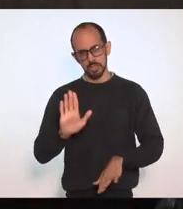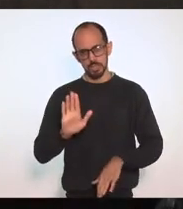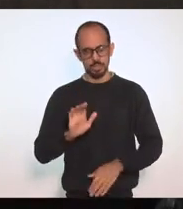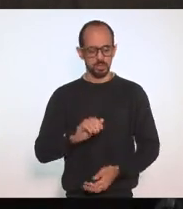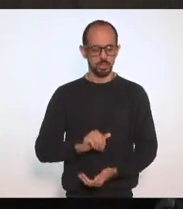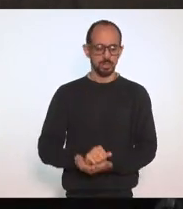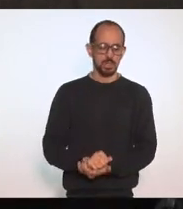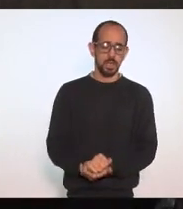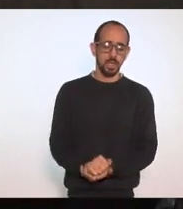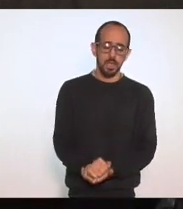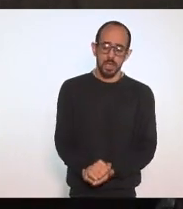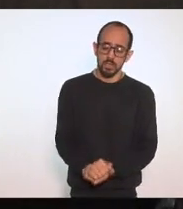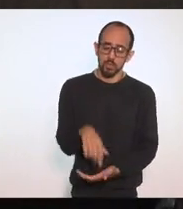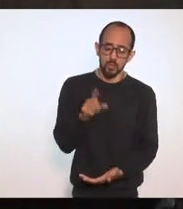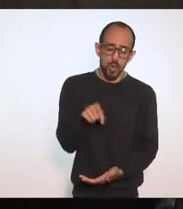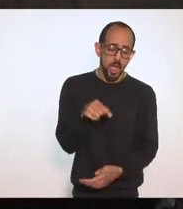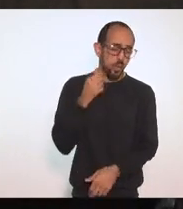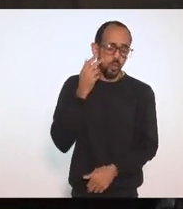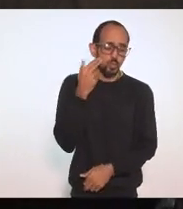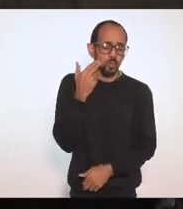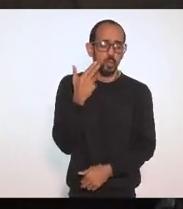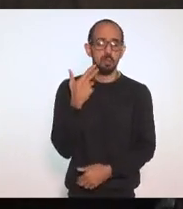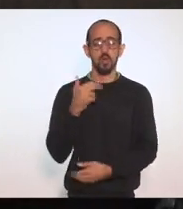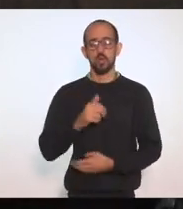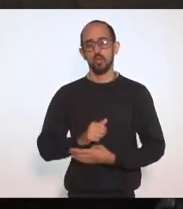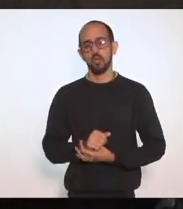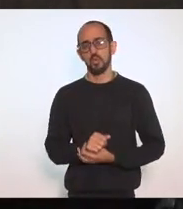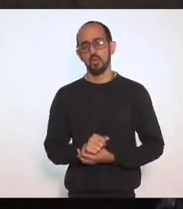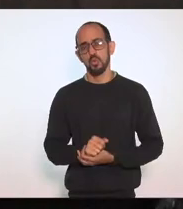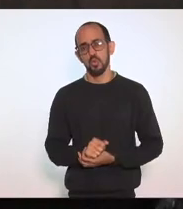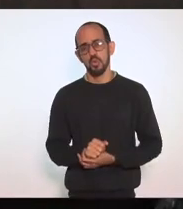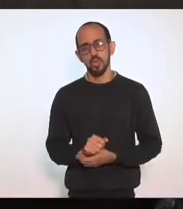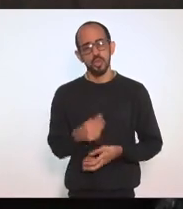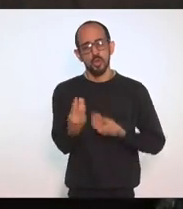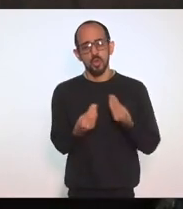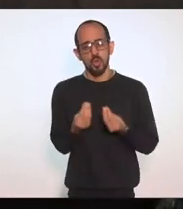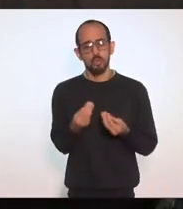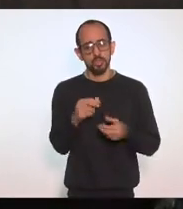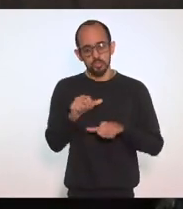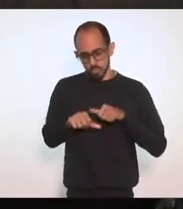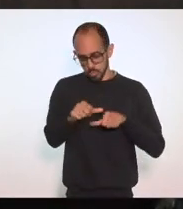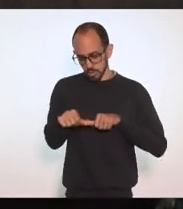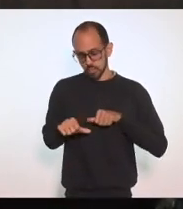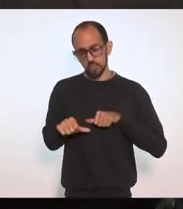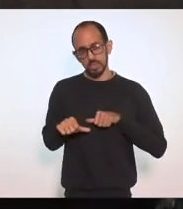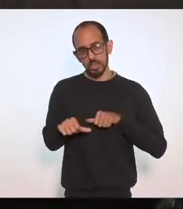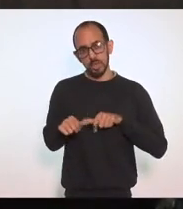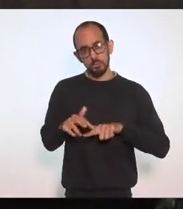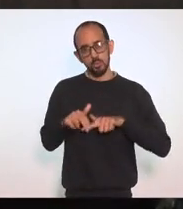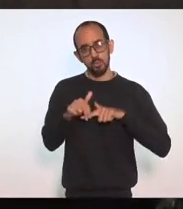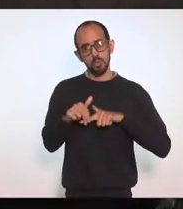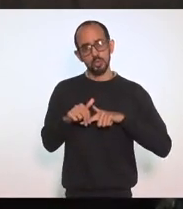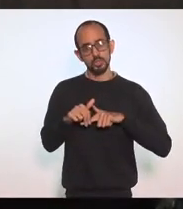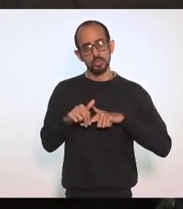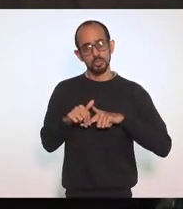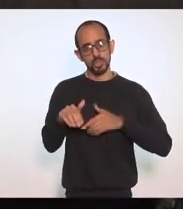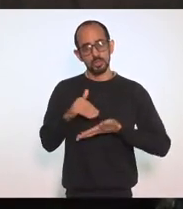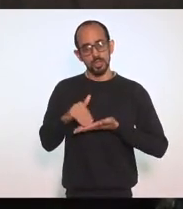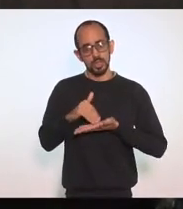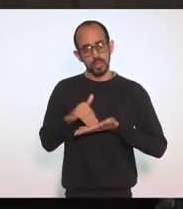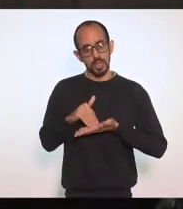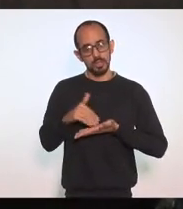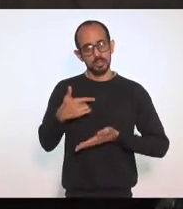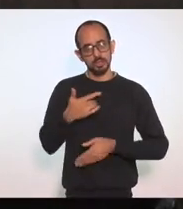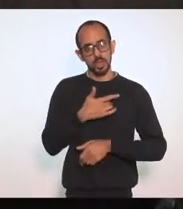Parâmetro Comum E que como Isso se altera Periodicamente É por isso Que a Secretaria De Estado De Saúde